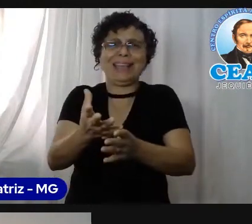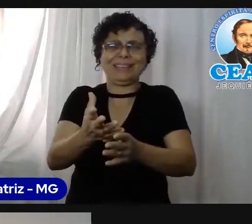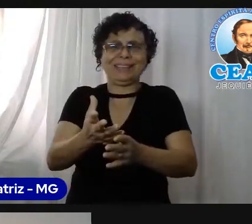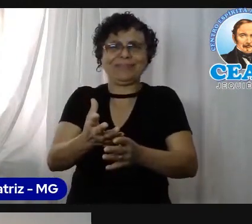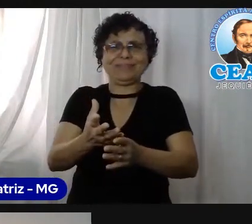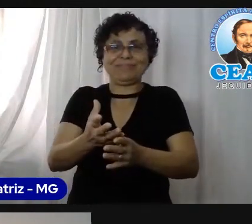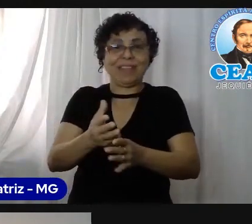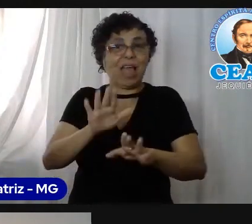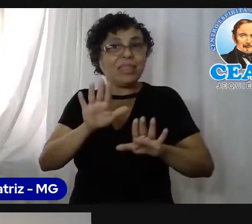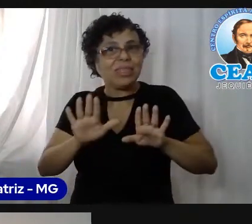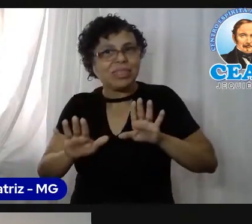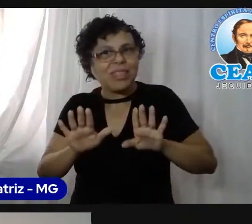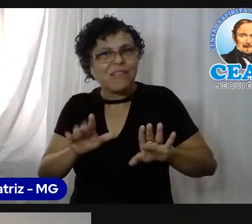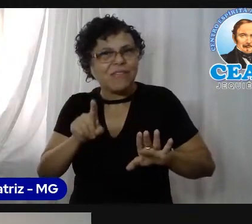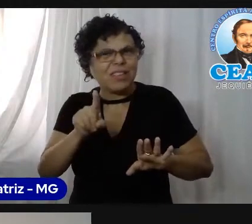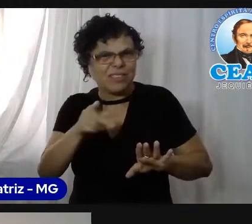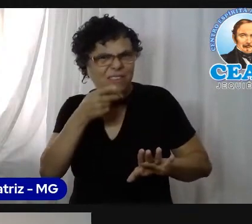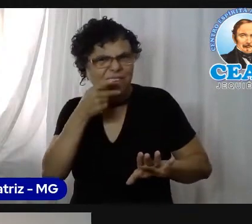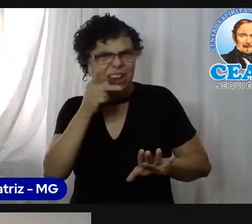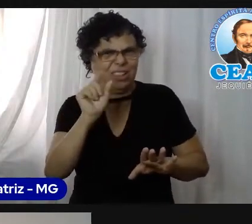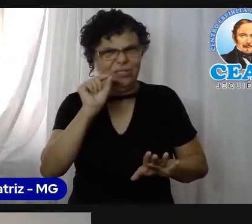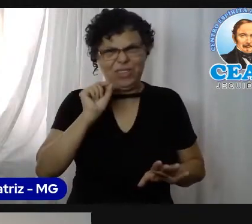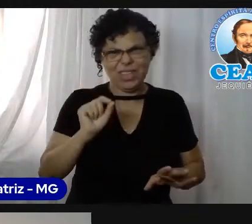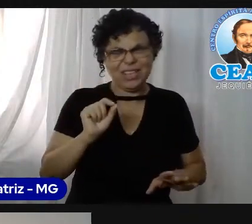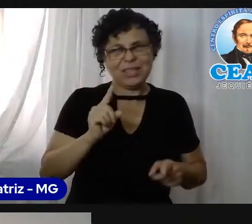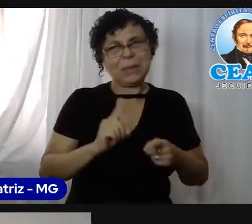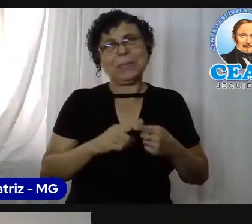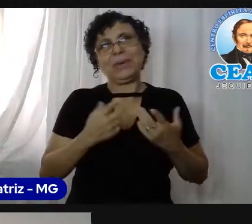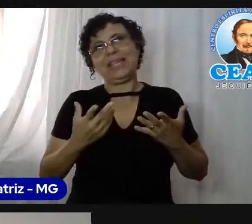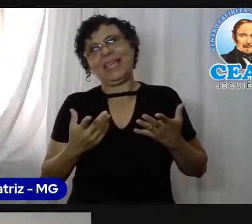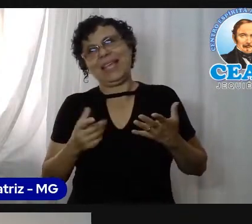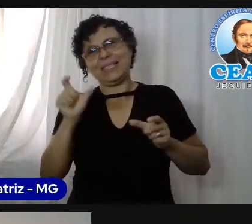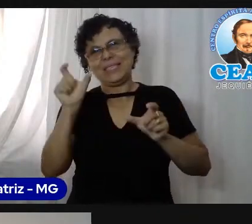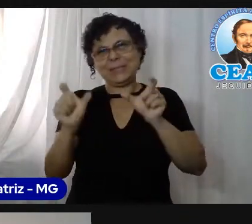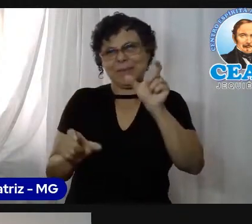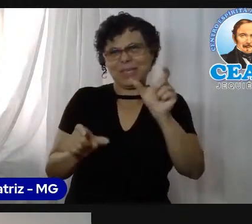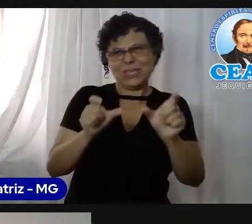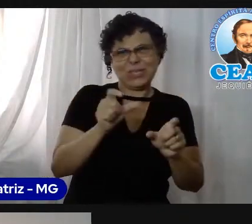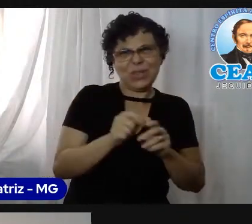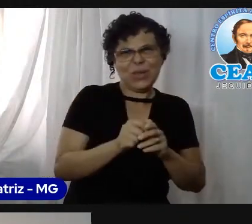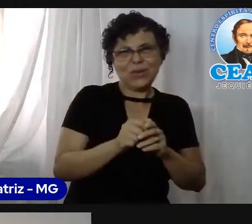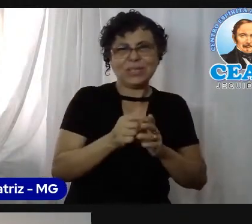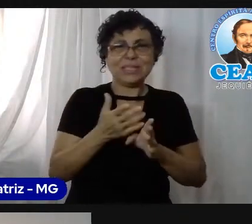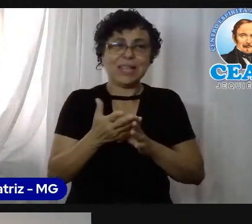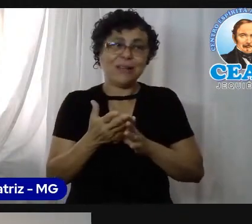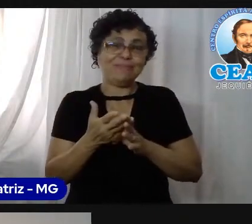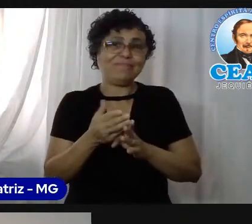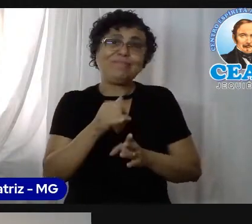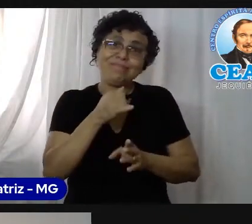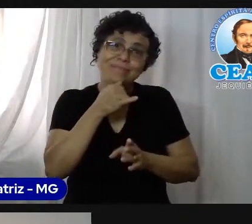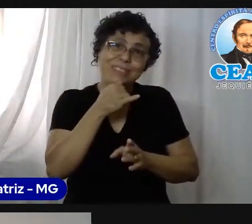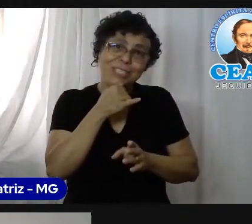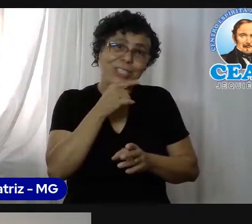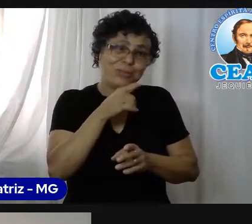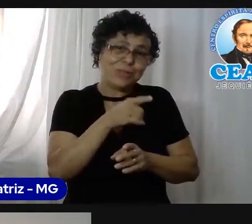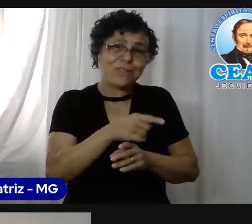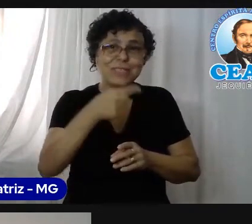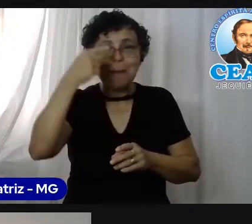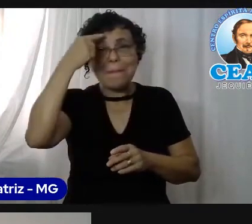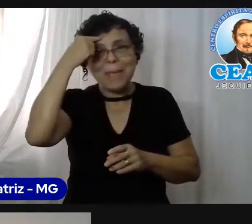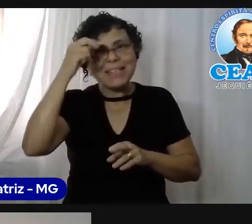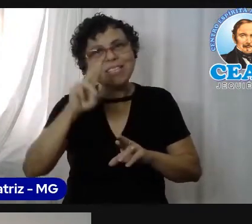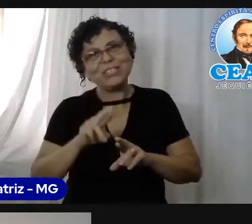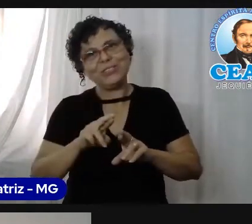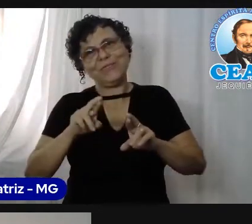Talvez você esteja dizendo isso porque as pessoas estão decepcionadas porque você está pensando de maneira